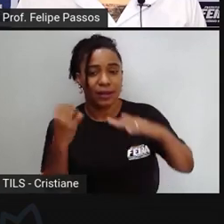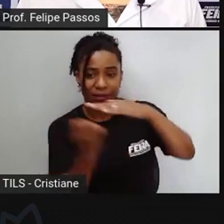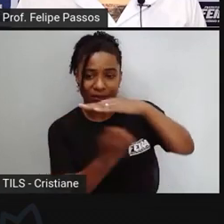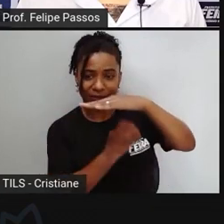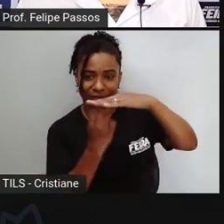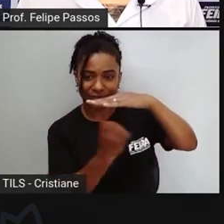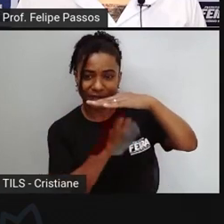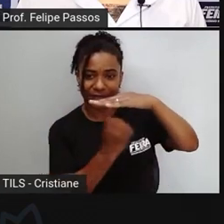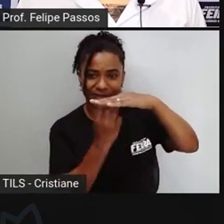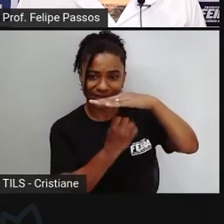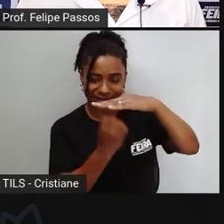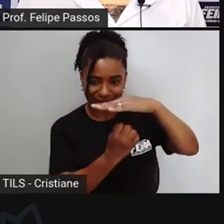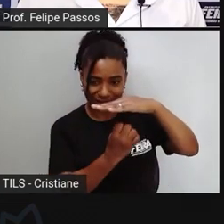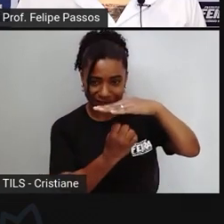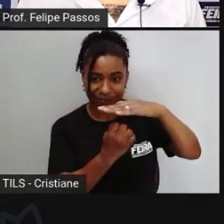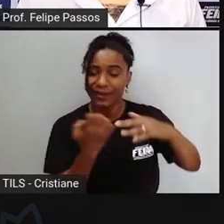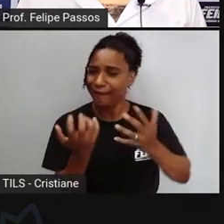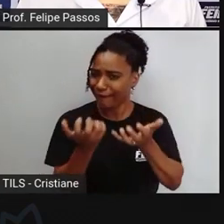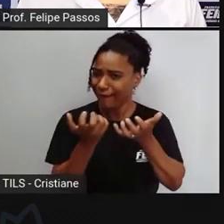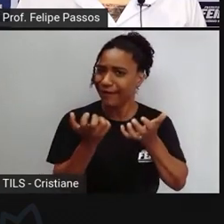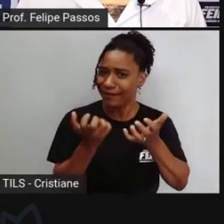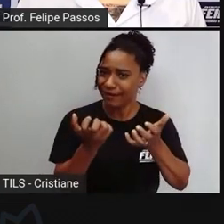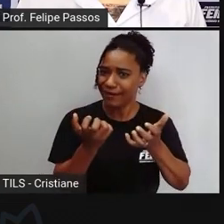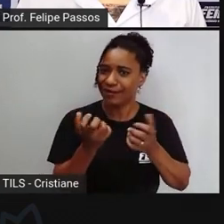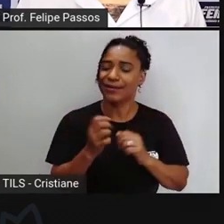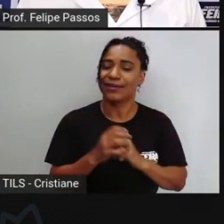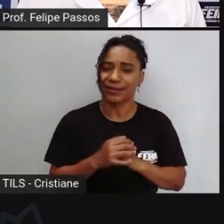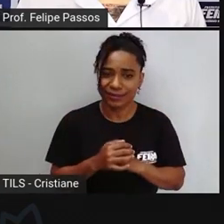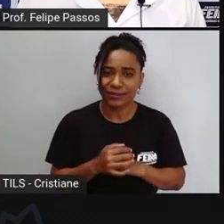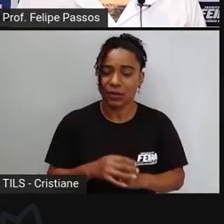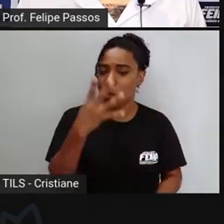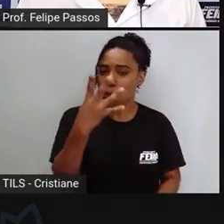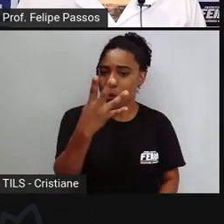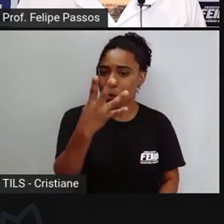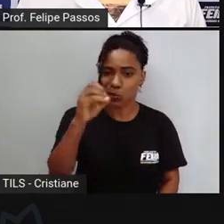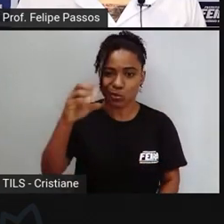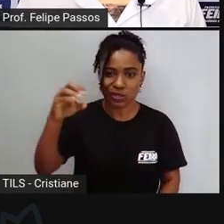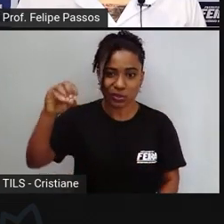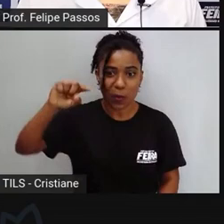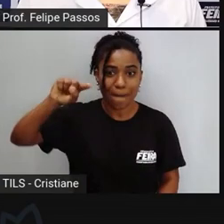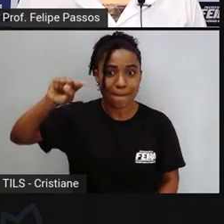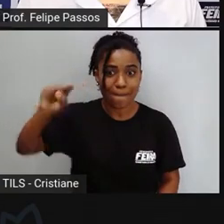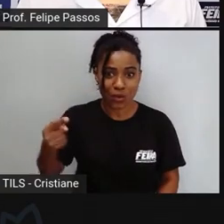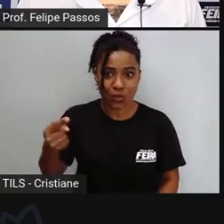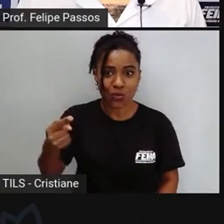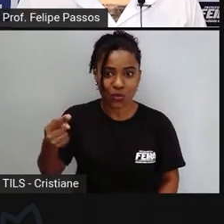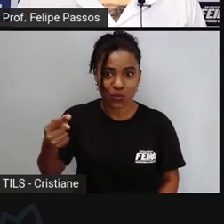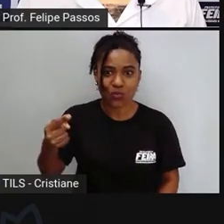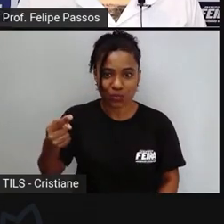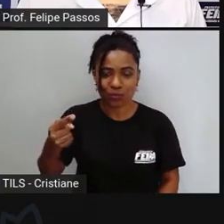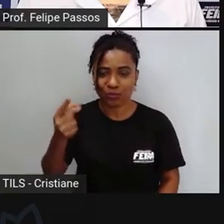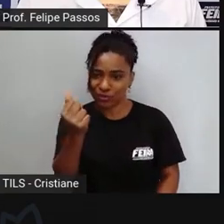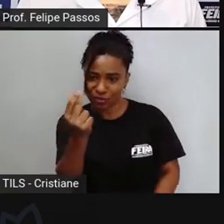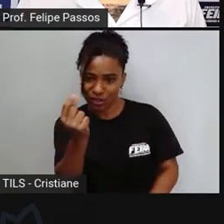investir 400 milhões em feira de Santana